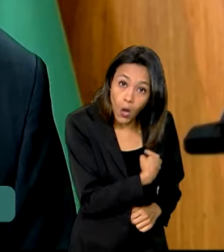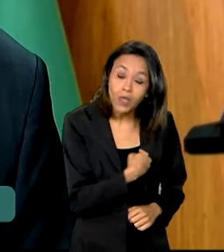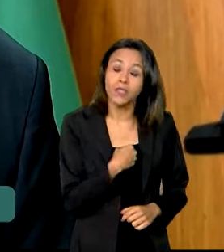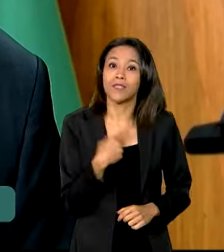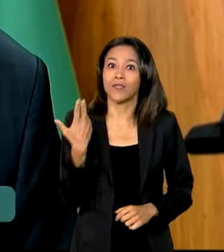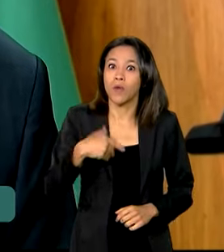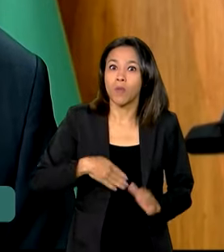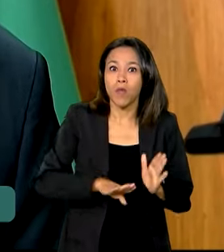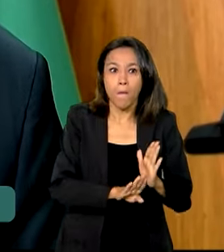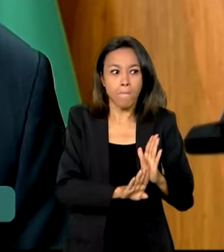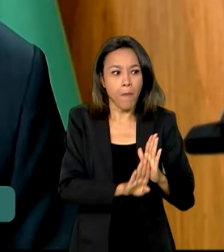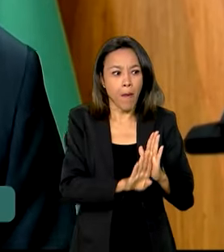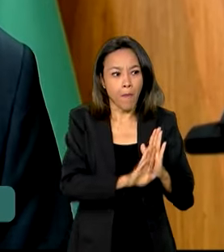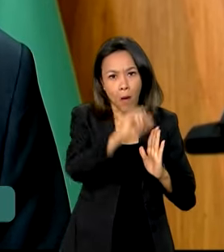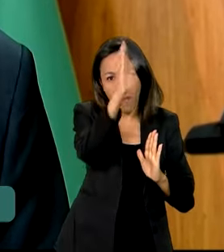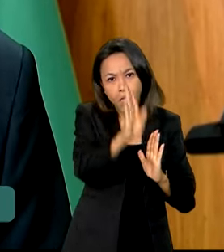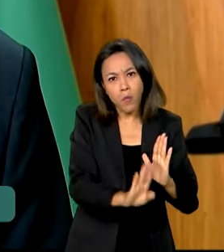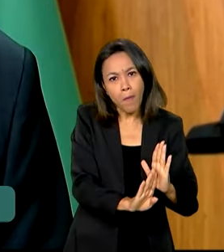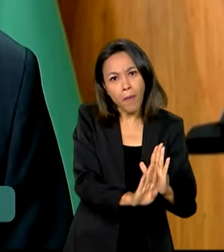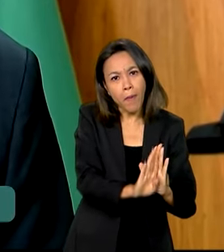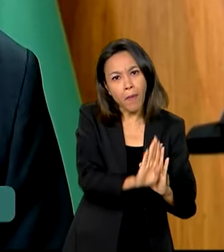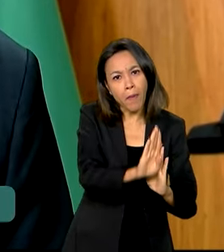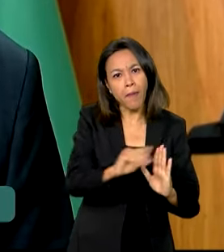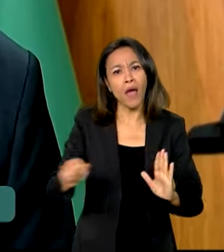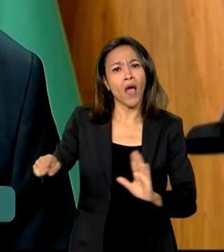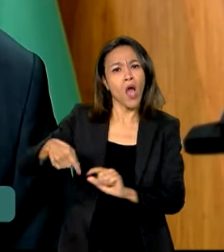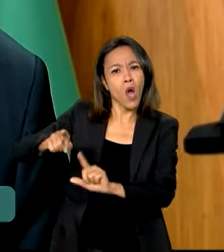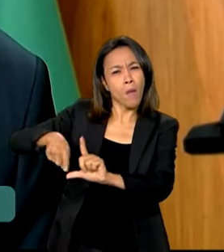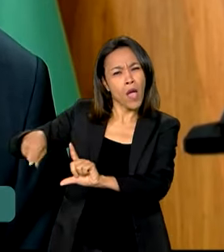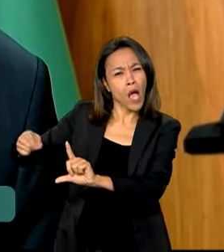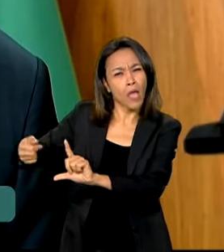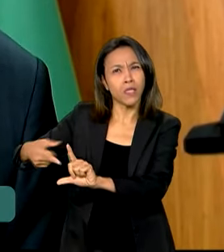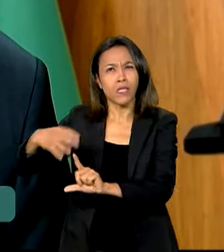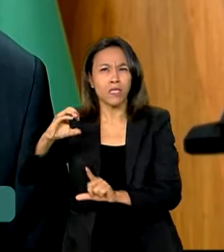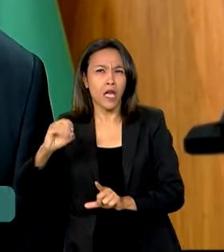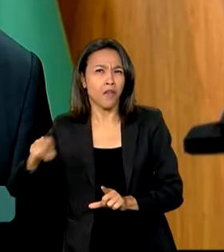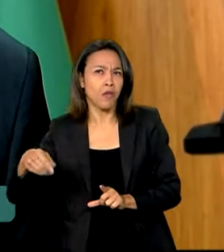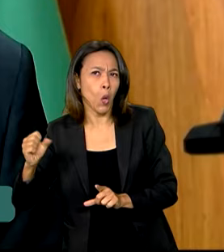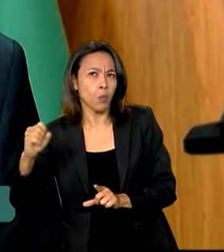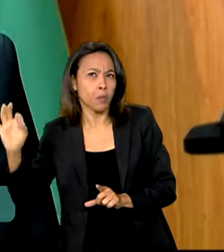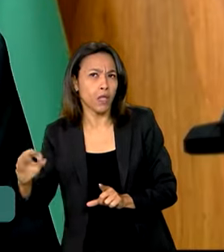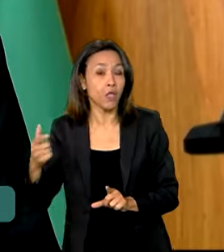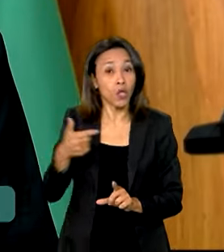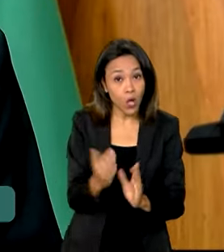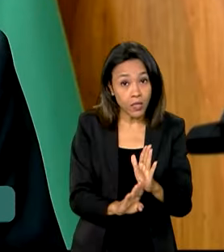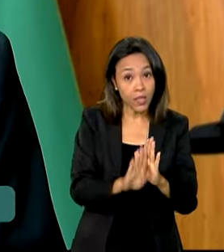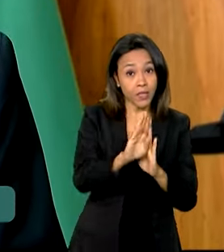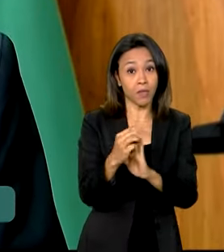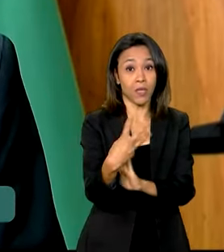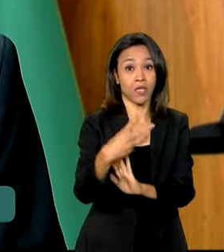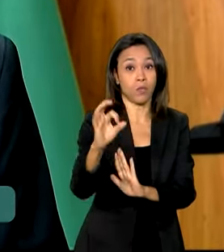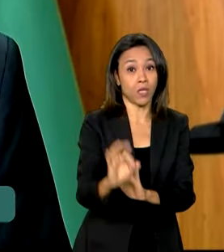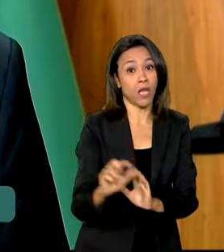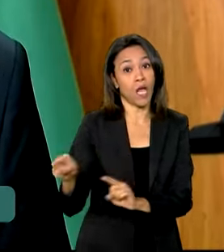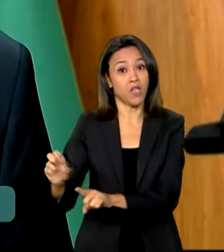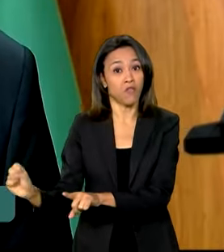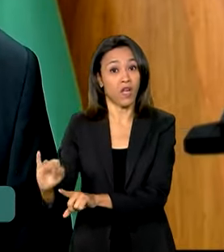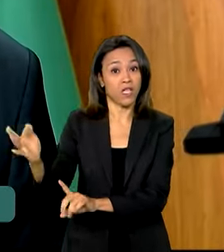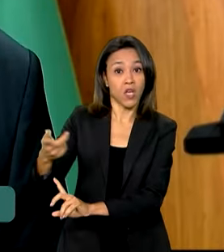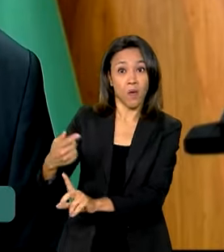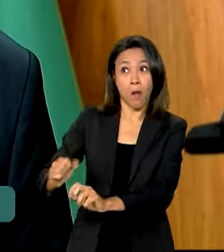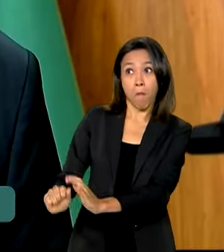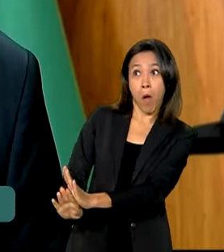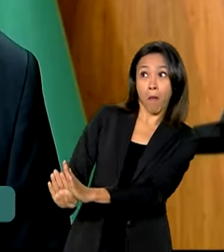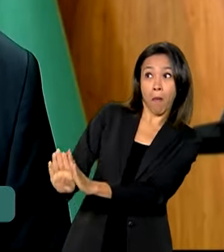previsão do mercado. O mercado previa 0,8%, nós crescemos 3%. O mercado previa inflação descontrolada, a